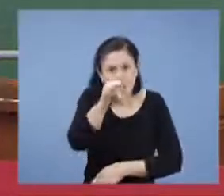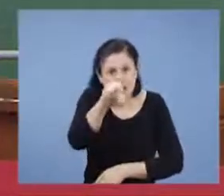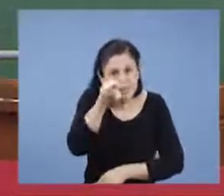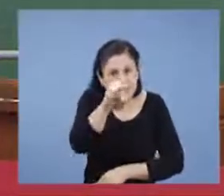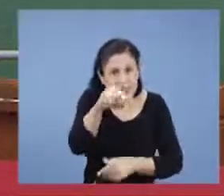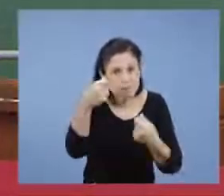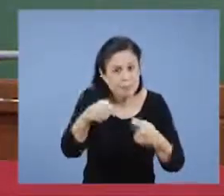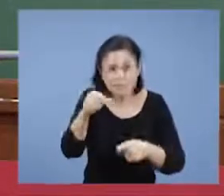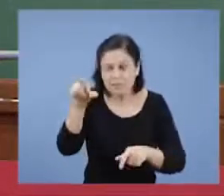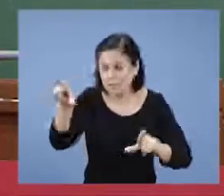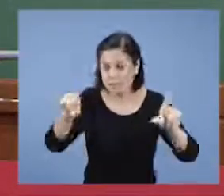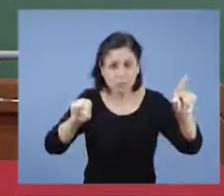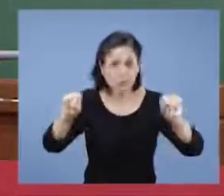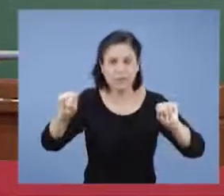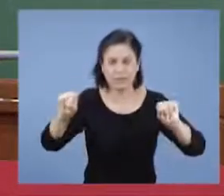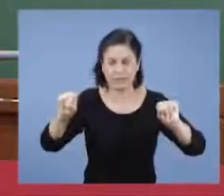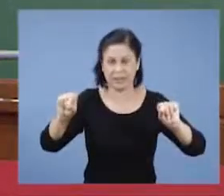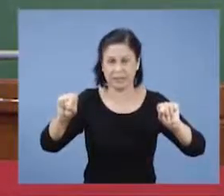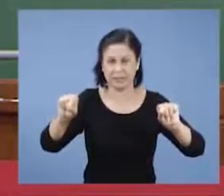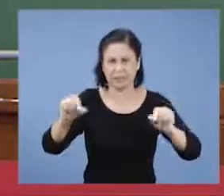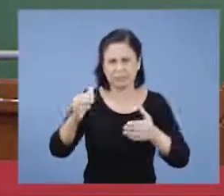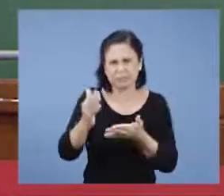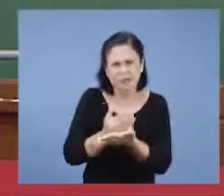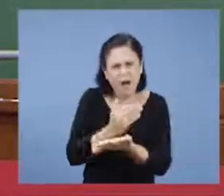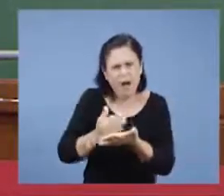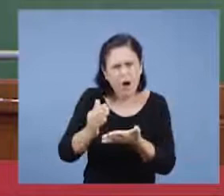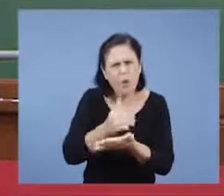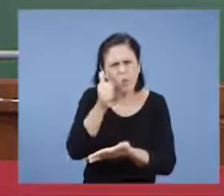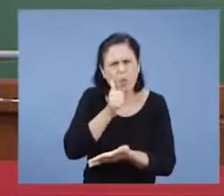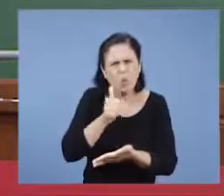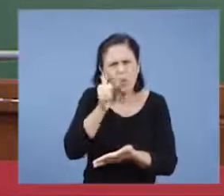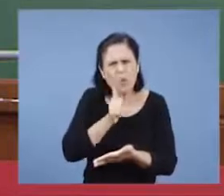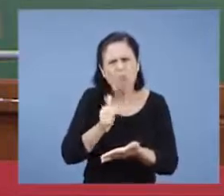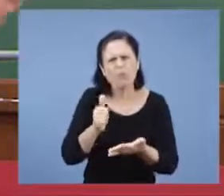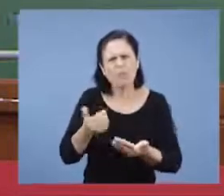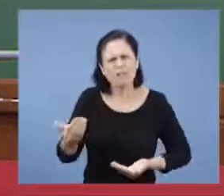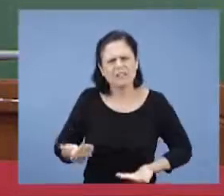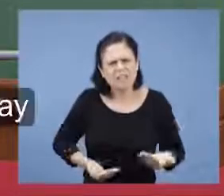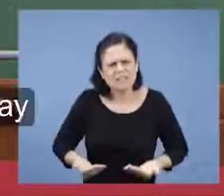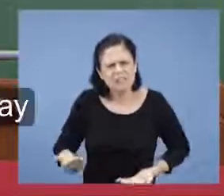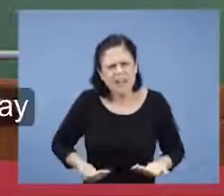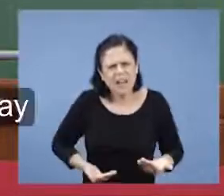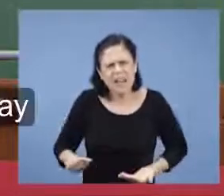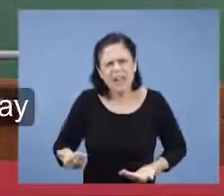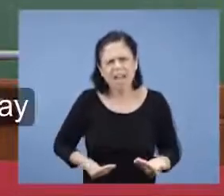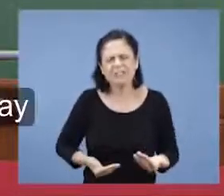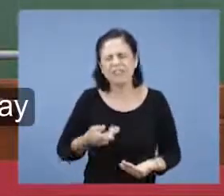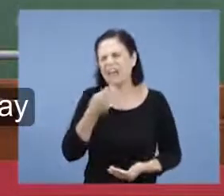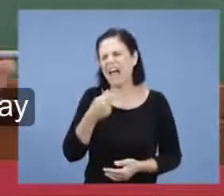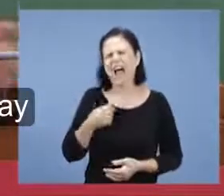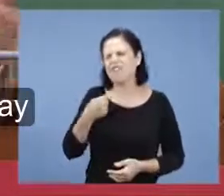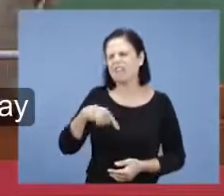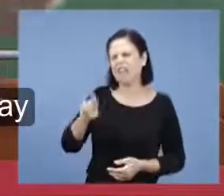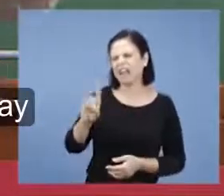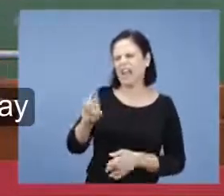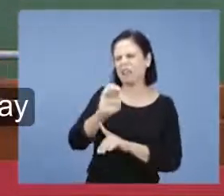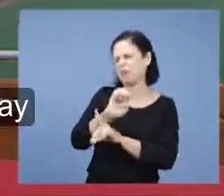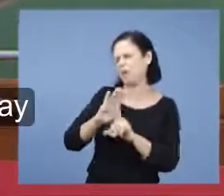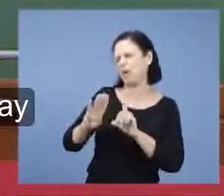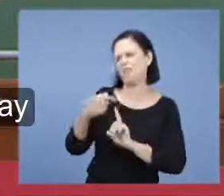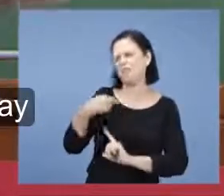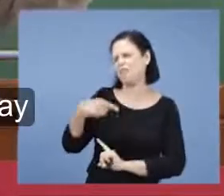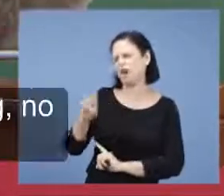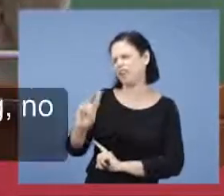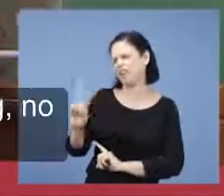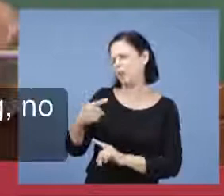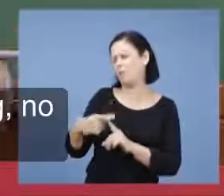tem que tomar decisão. Algumas irmãs, poucas assim, uma meia dúzia. Ah, não vou à Escola Bíblia Dominical. Porque